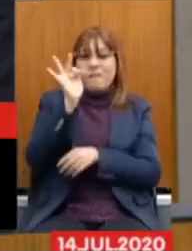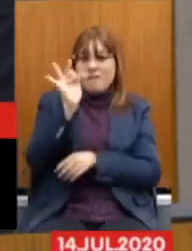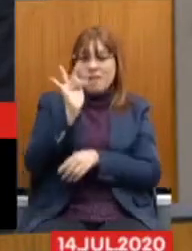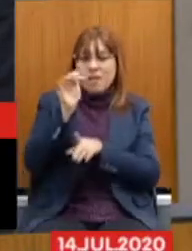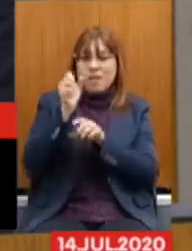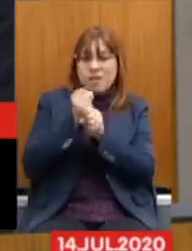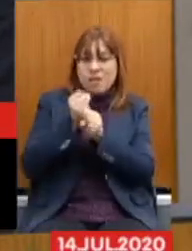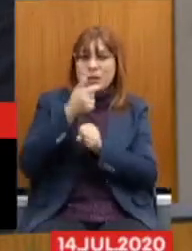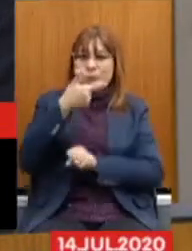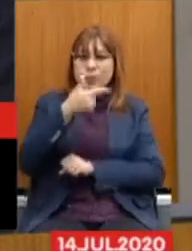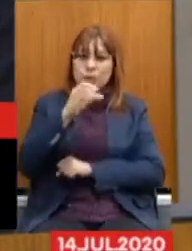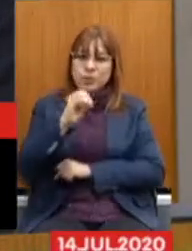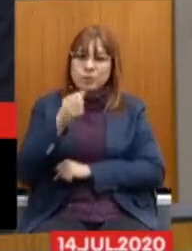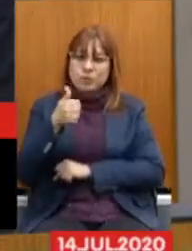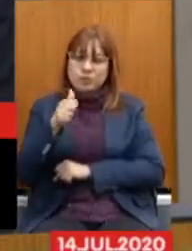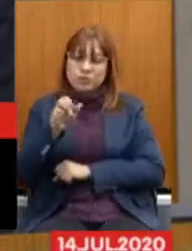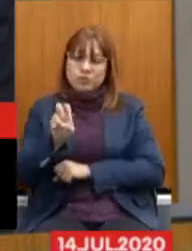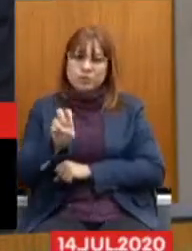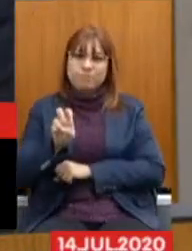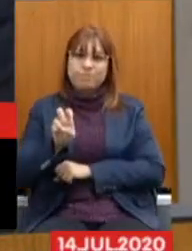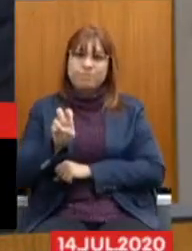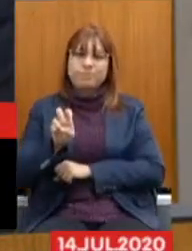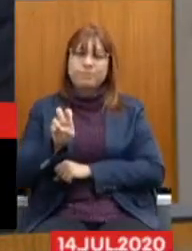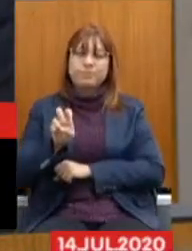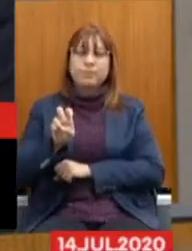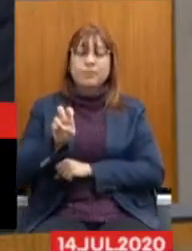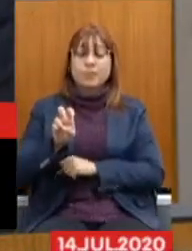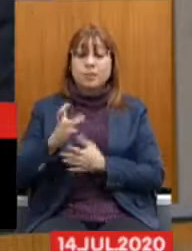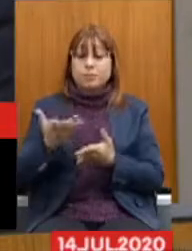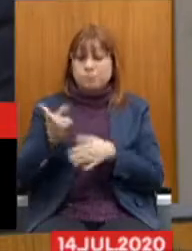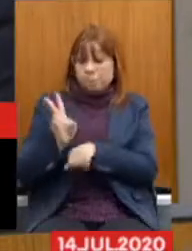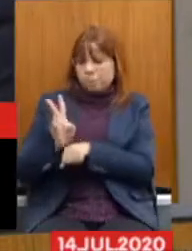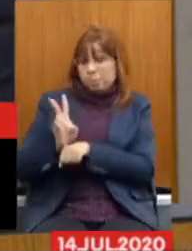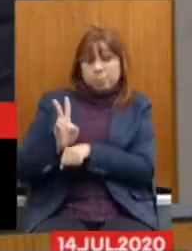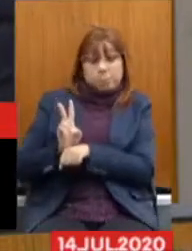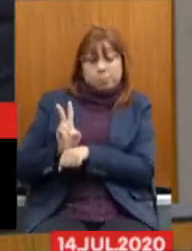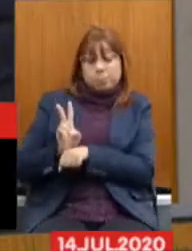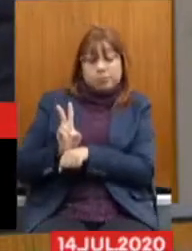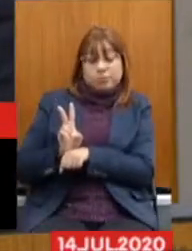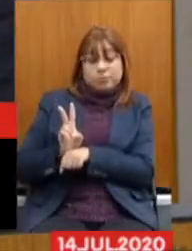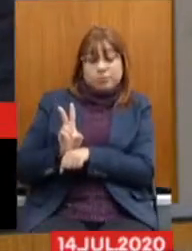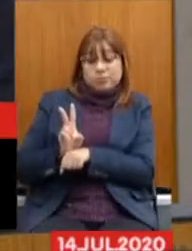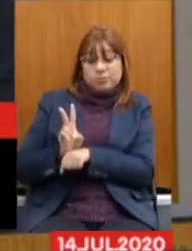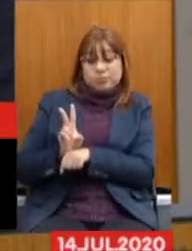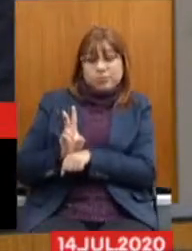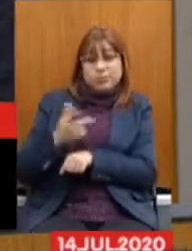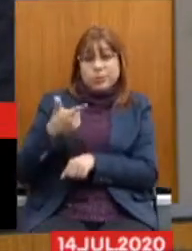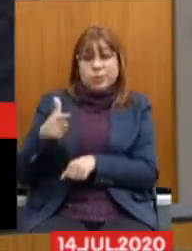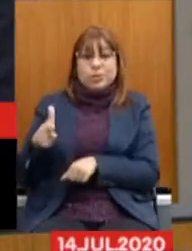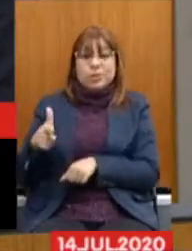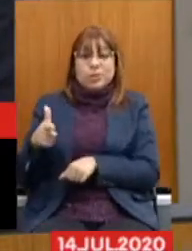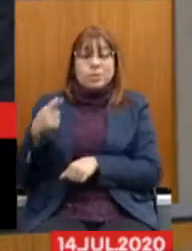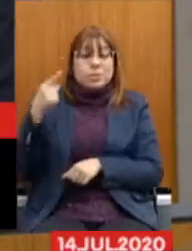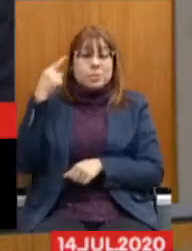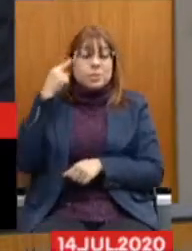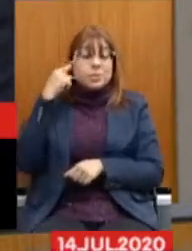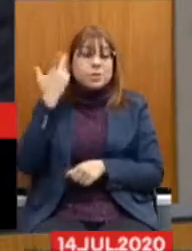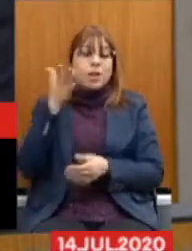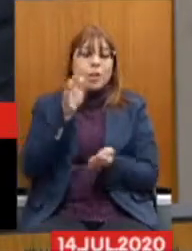não tem aqui qualquer previsão de contrapartida, de contribuição patronal